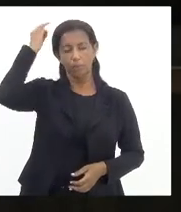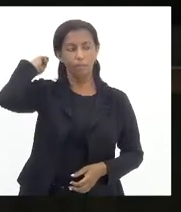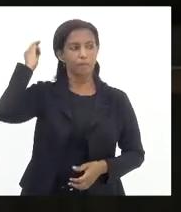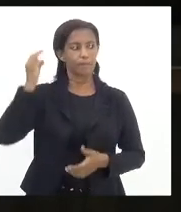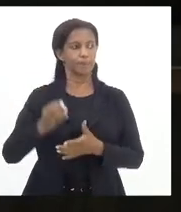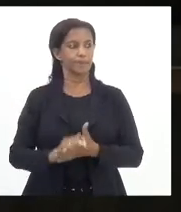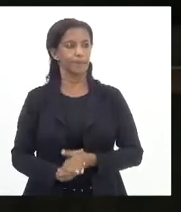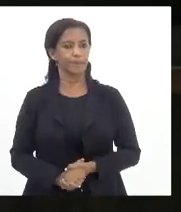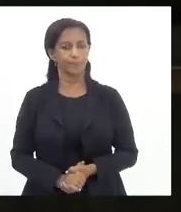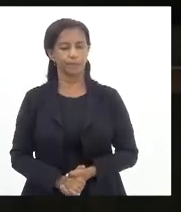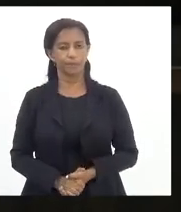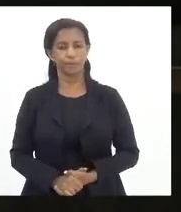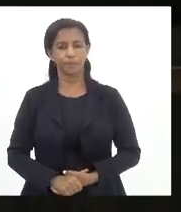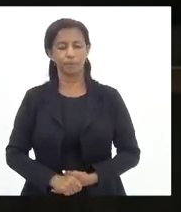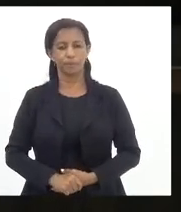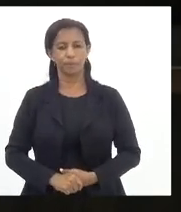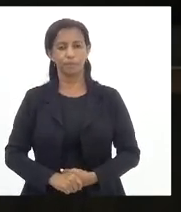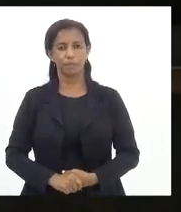Pacheco